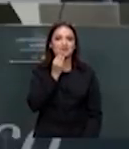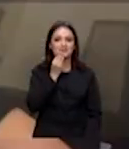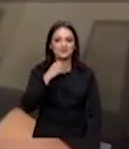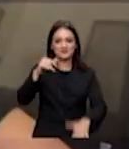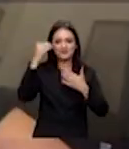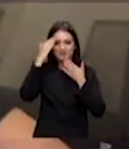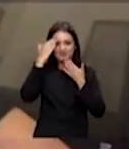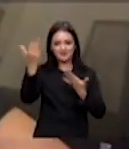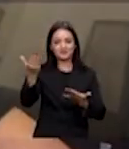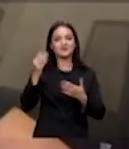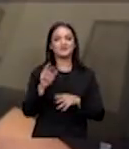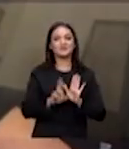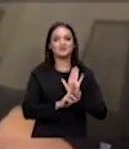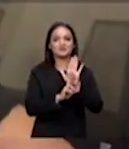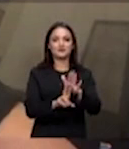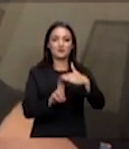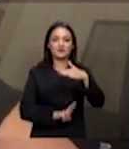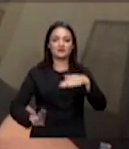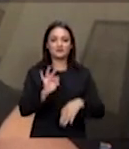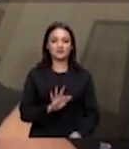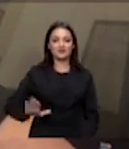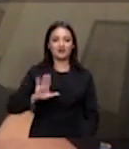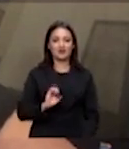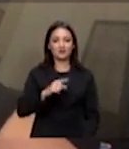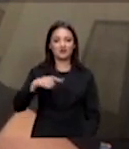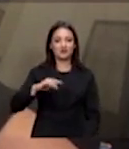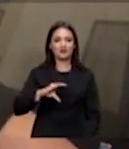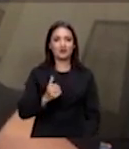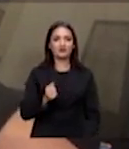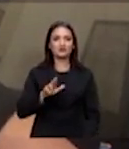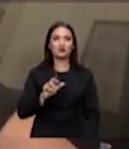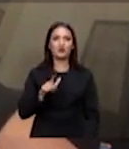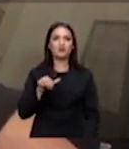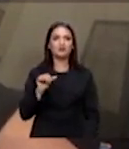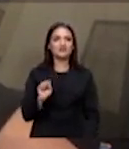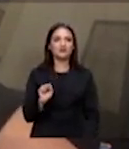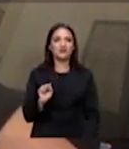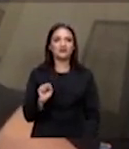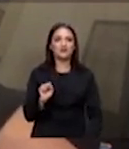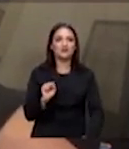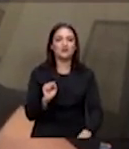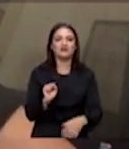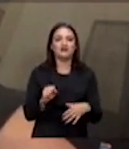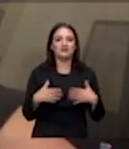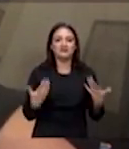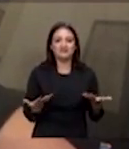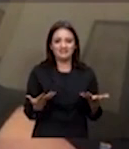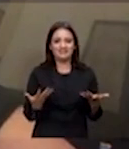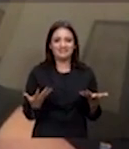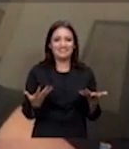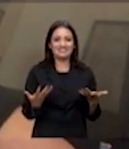em nome da Universidade Federal de São Carlos e tento trazer algumas contribuições